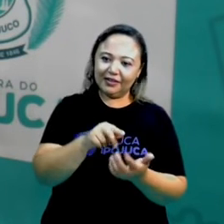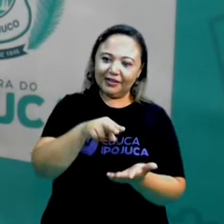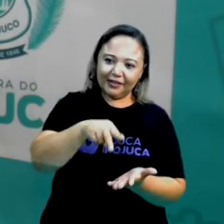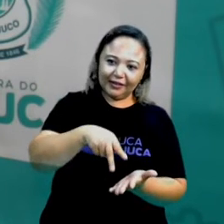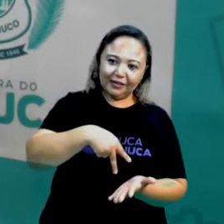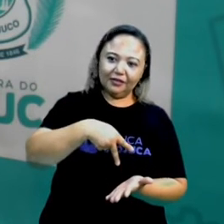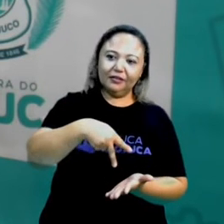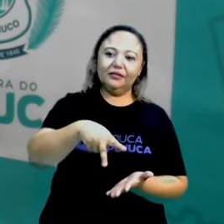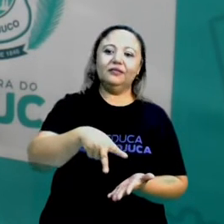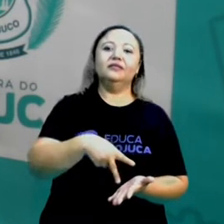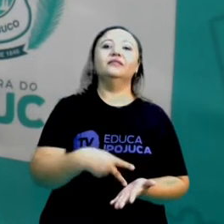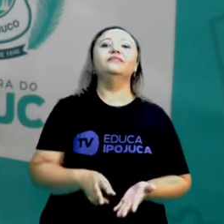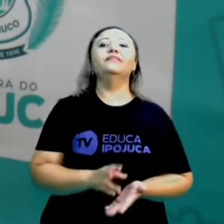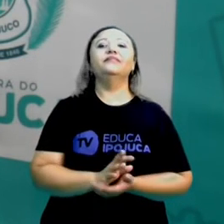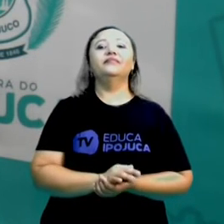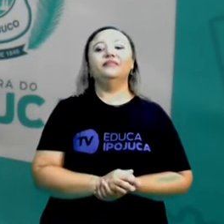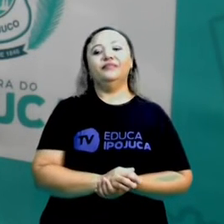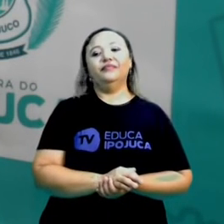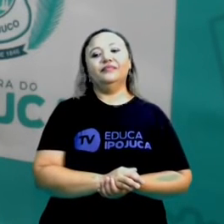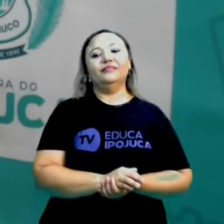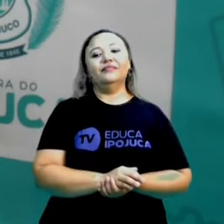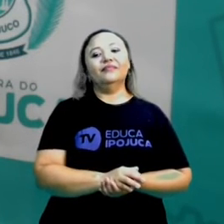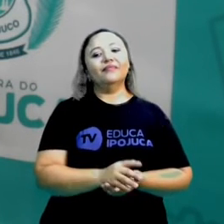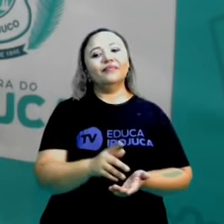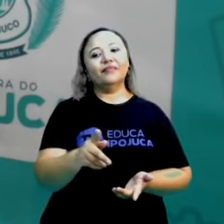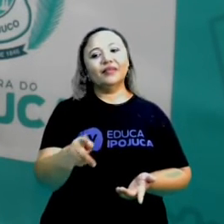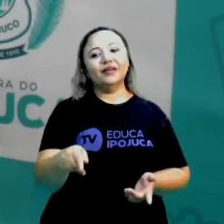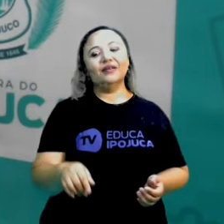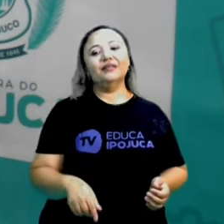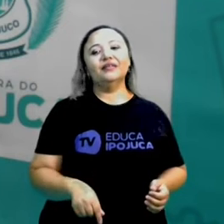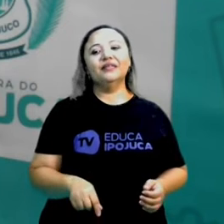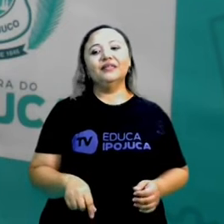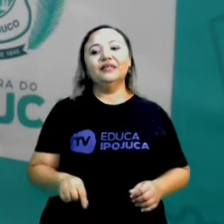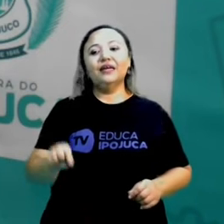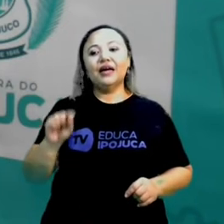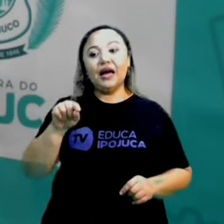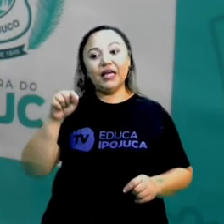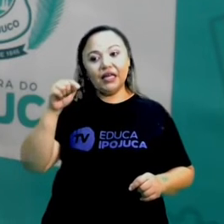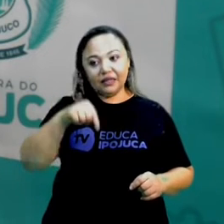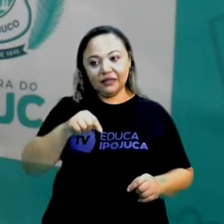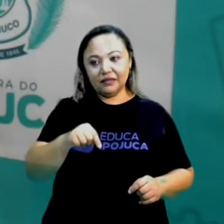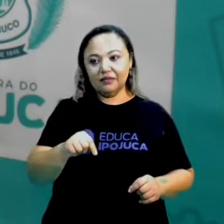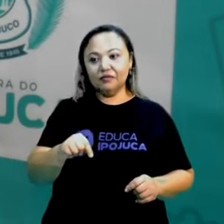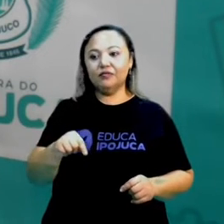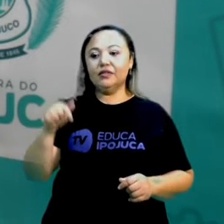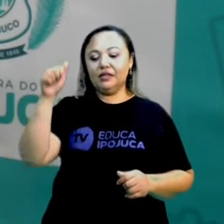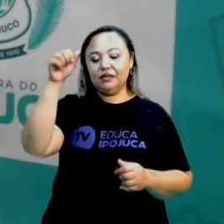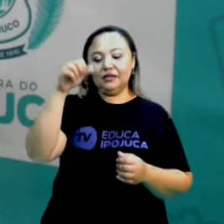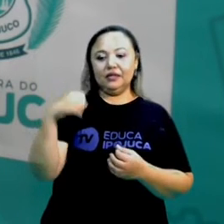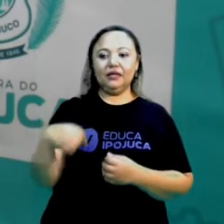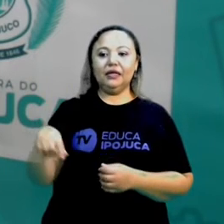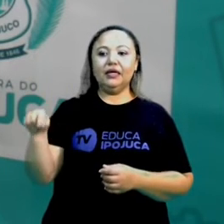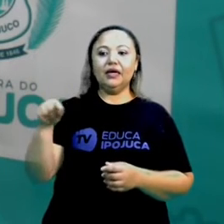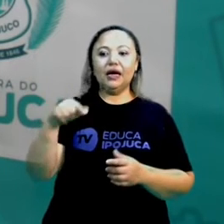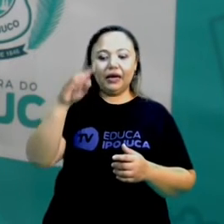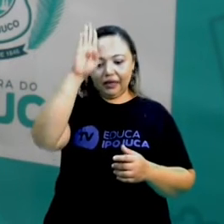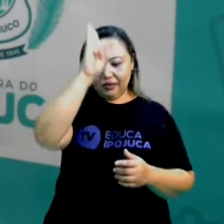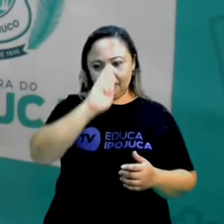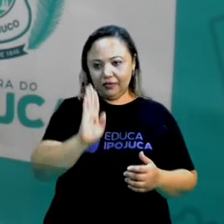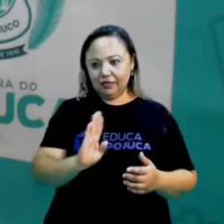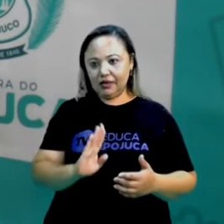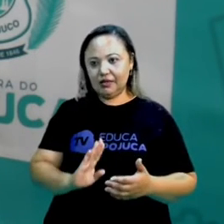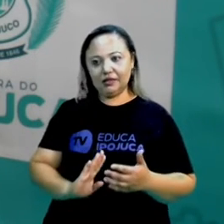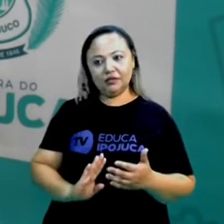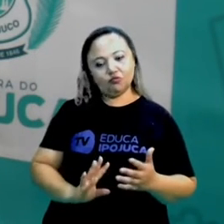Expressam esse sentimento através da dança. E isso foi trazido para a nossa cultura brasileira.